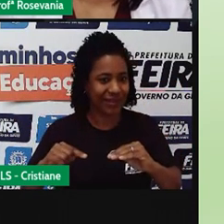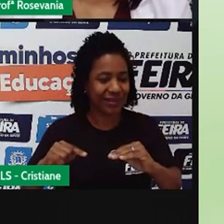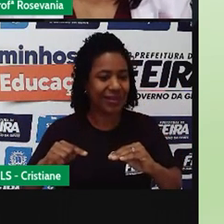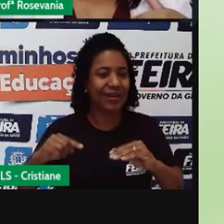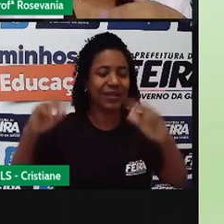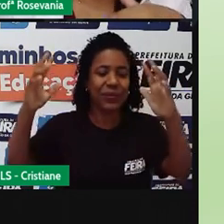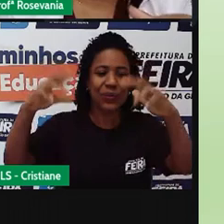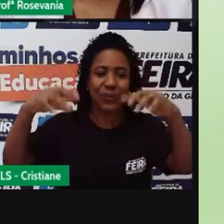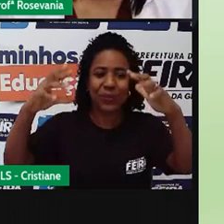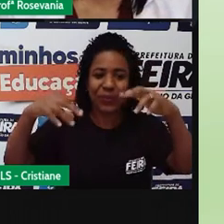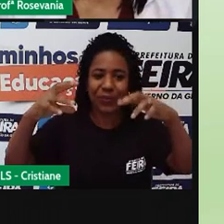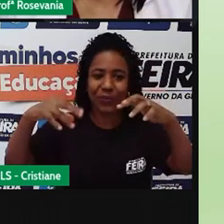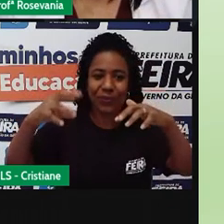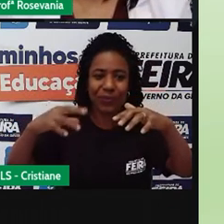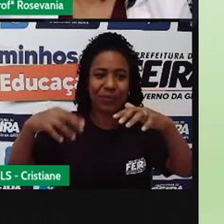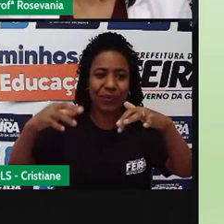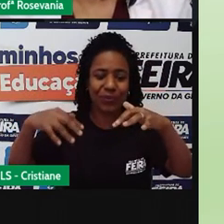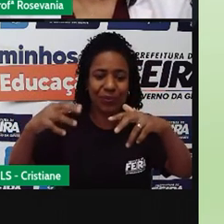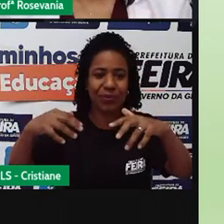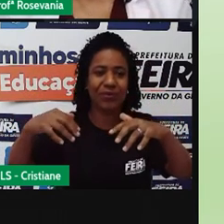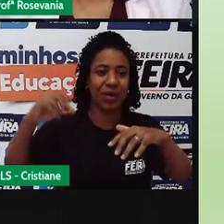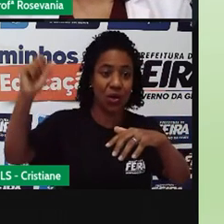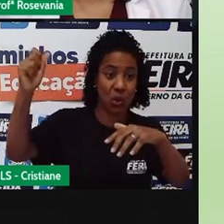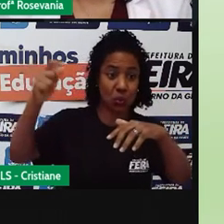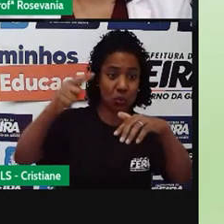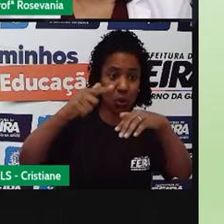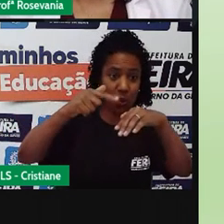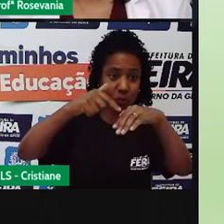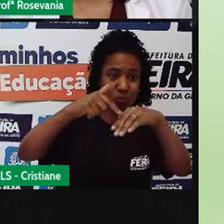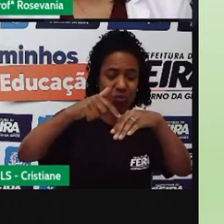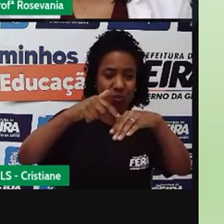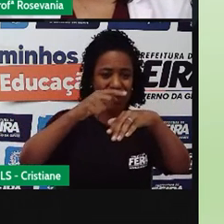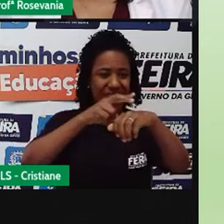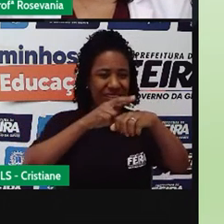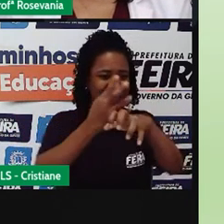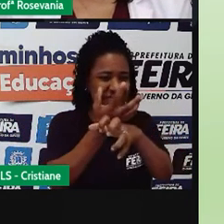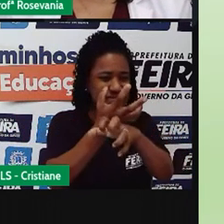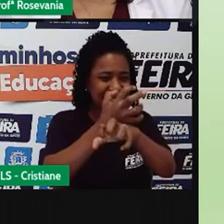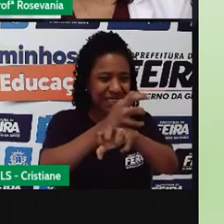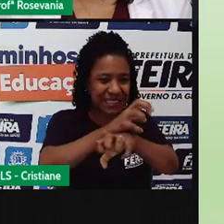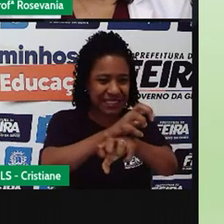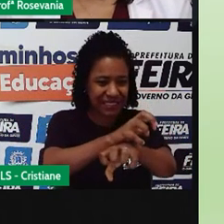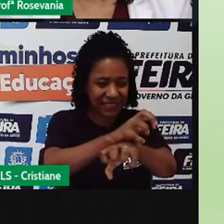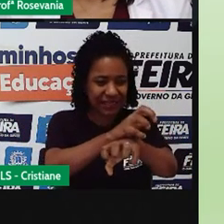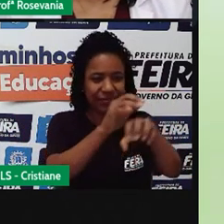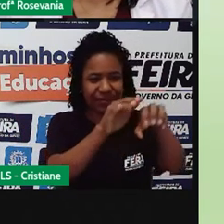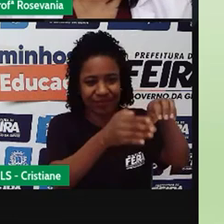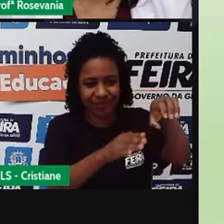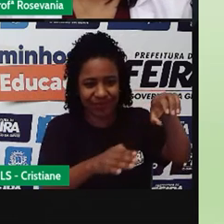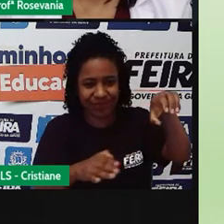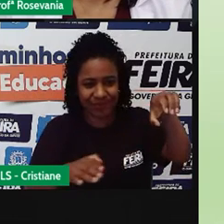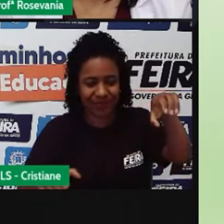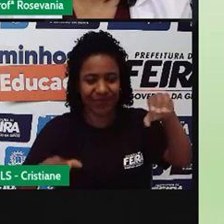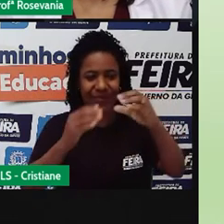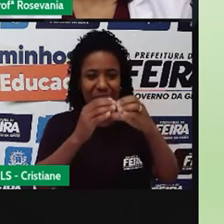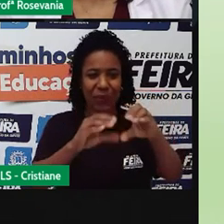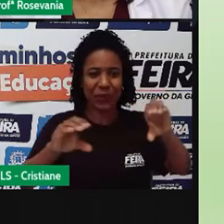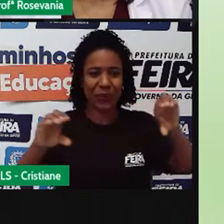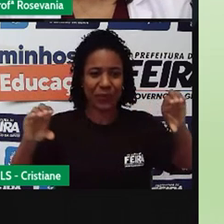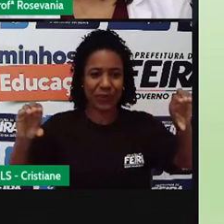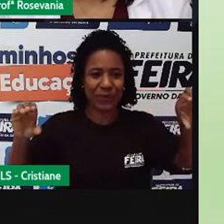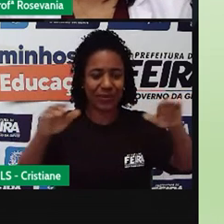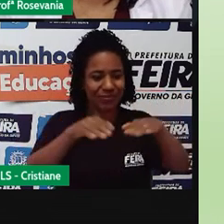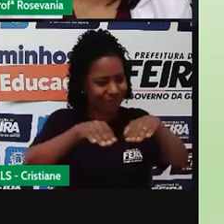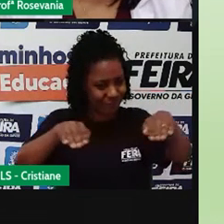que vocês estão vendo, plantas, né, bem rasteirinhas para dar essa ideia mesmo de área boa para pastagem, para